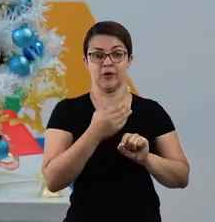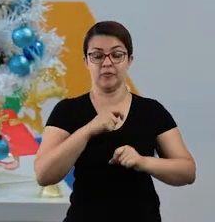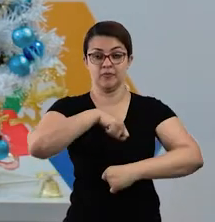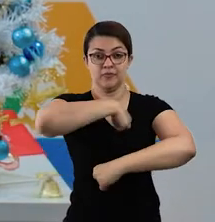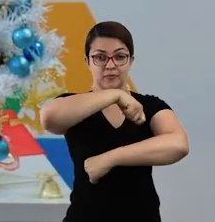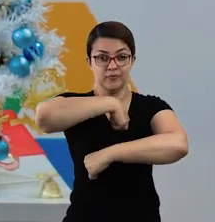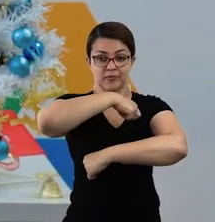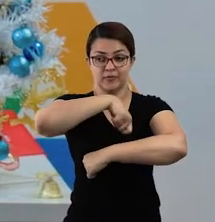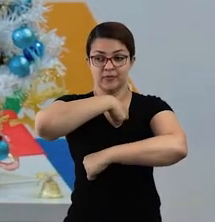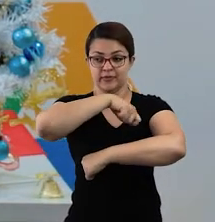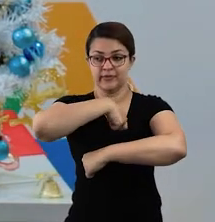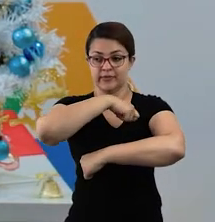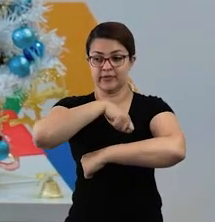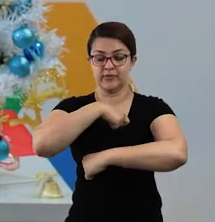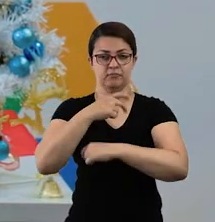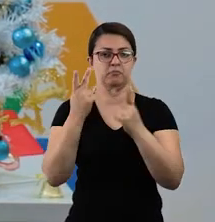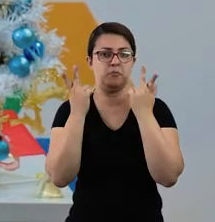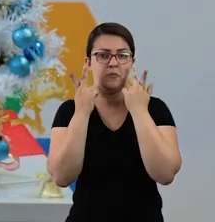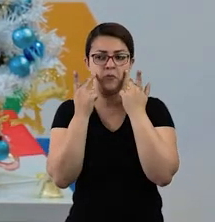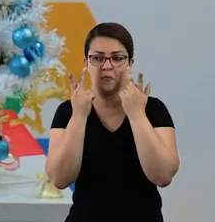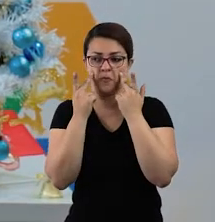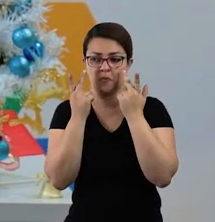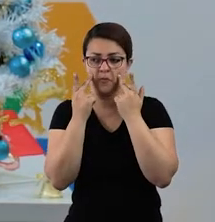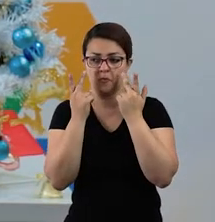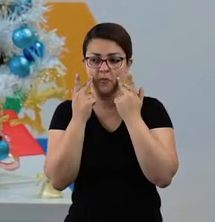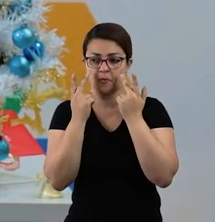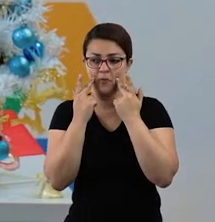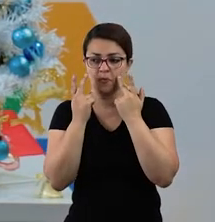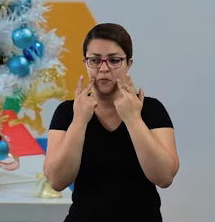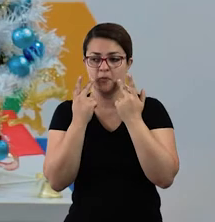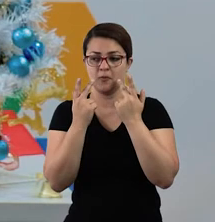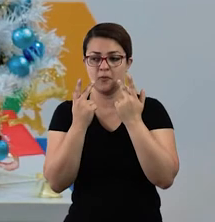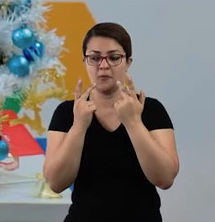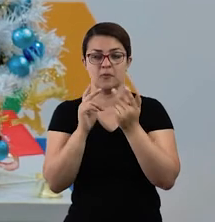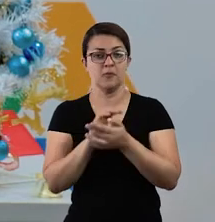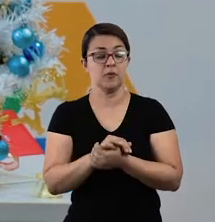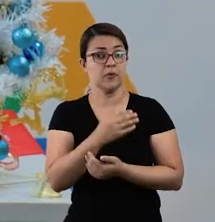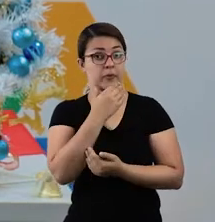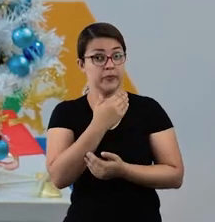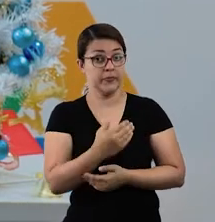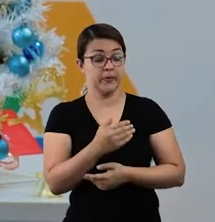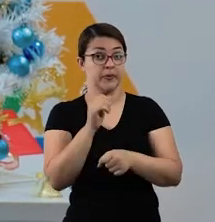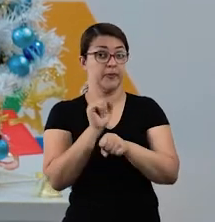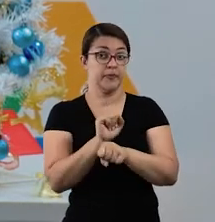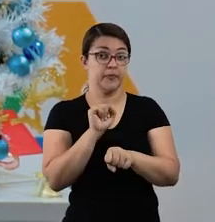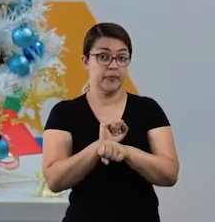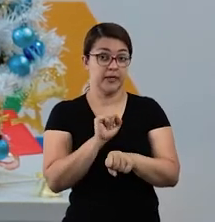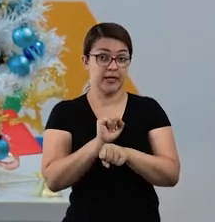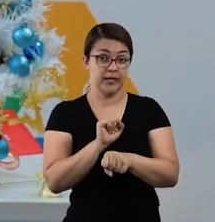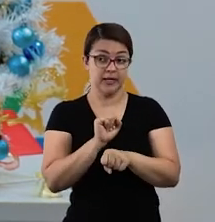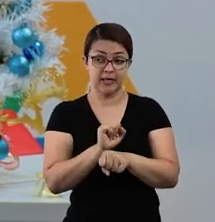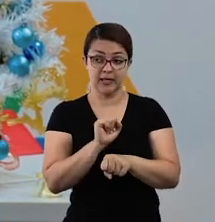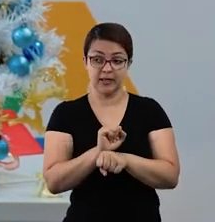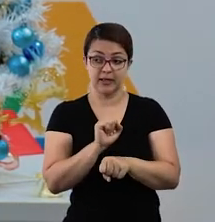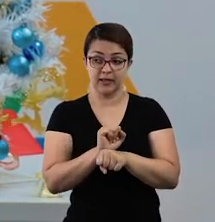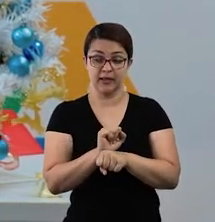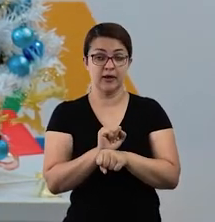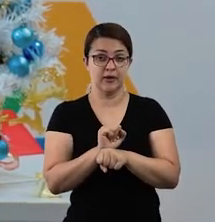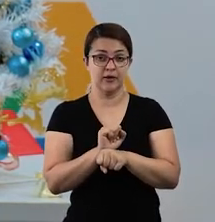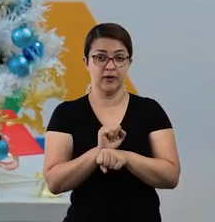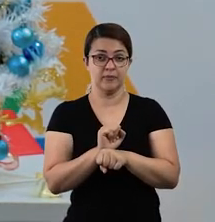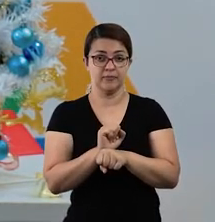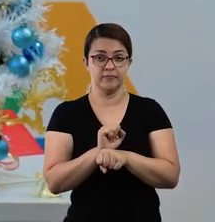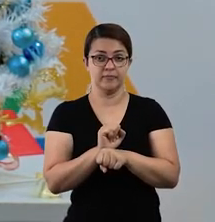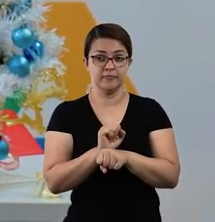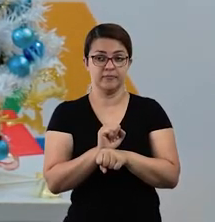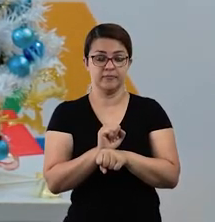já que nos Estados Unidos é comum, para esperar o Santa Claus, o Papai Noel, colocar rosquinha de